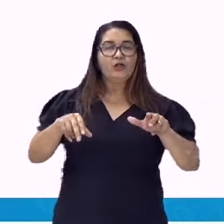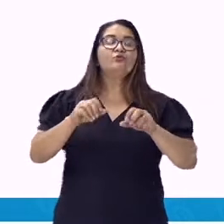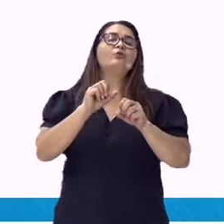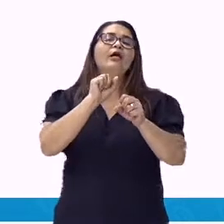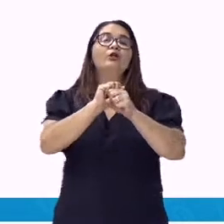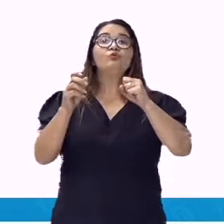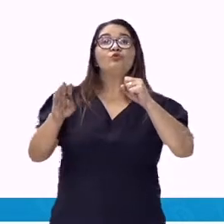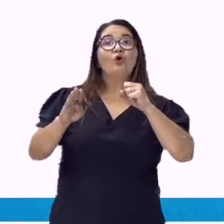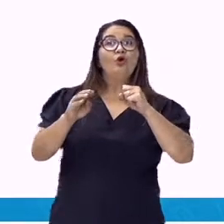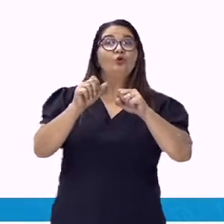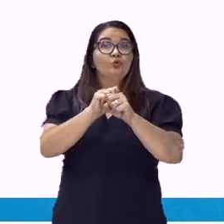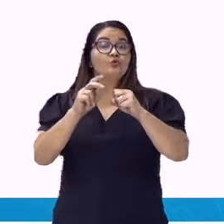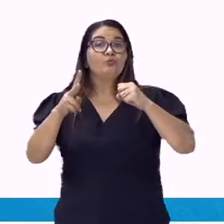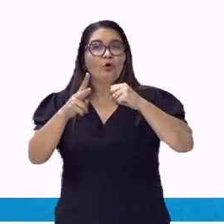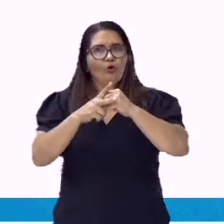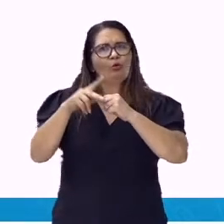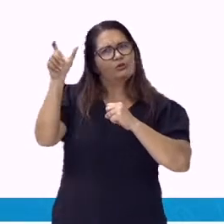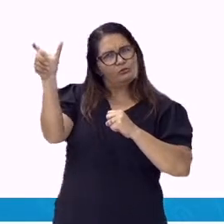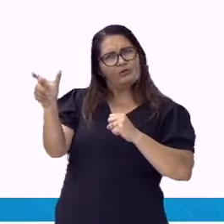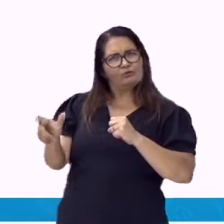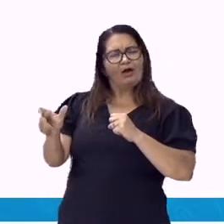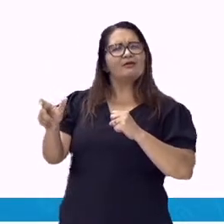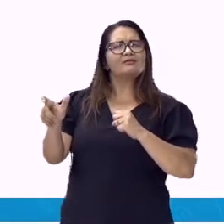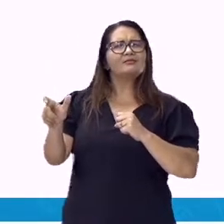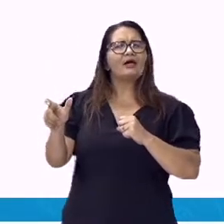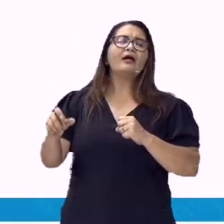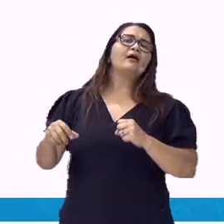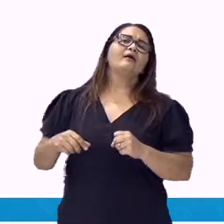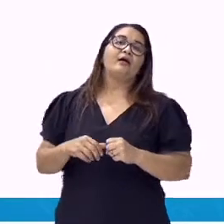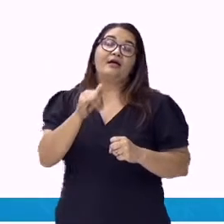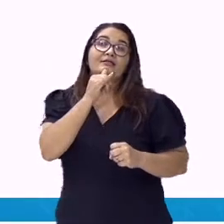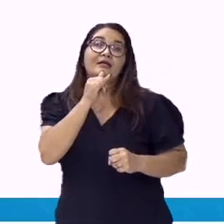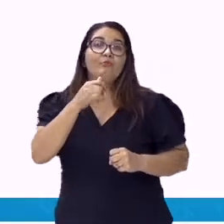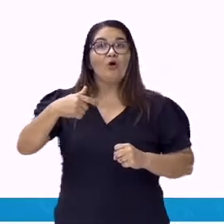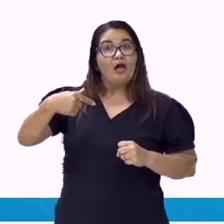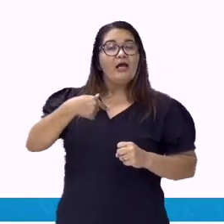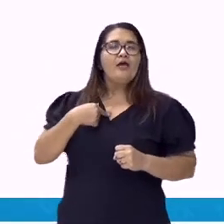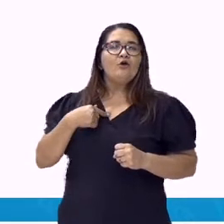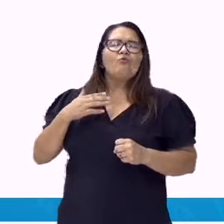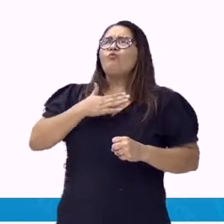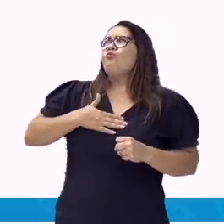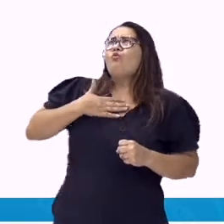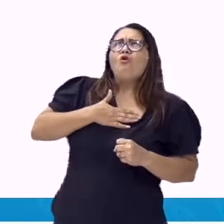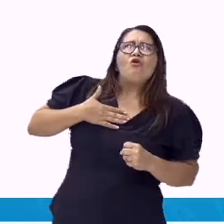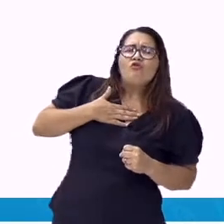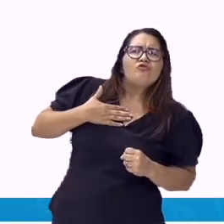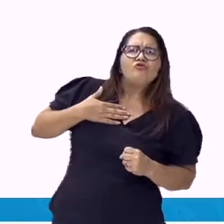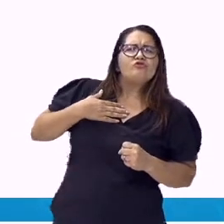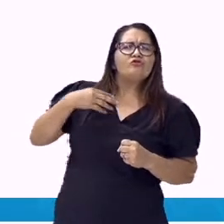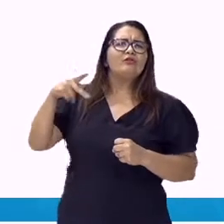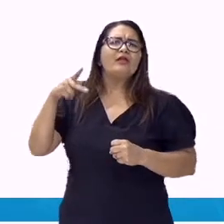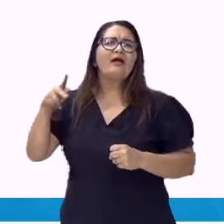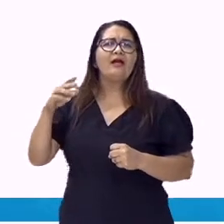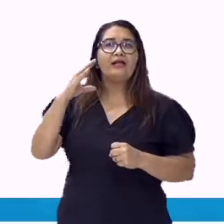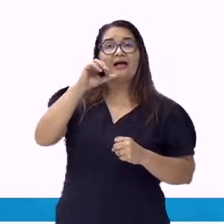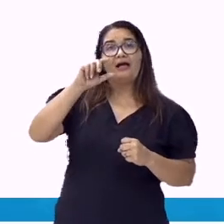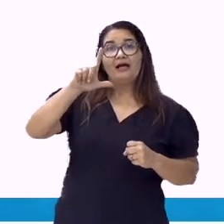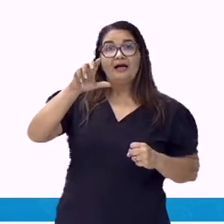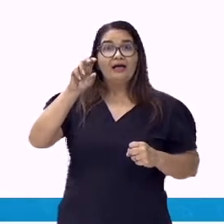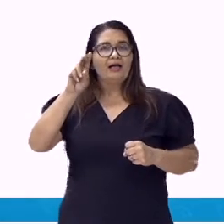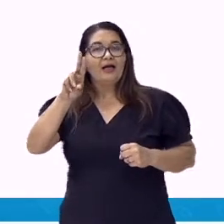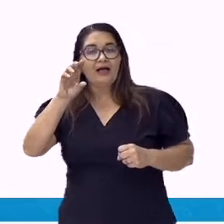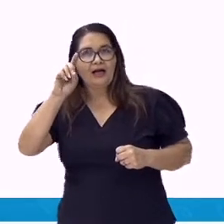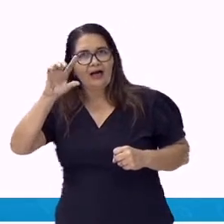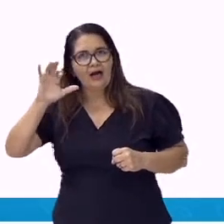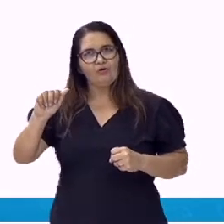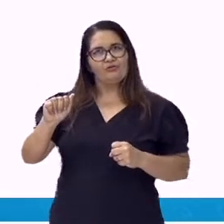Eu gosto muito da Cláudia. Quem gosta muito da Cláudia? Eu. Vimos os pronomes possessivos